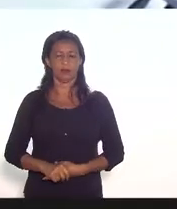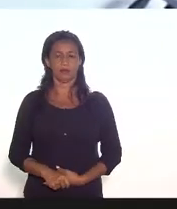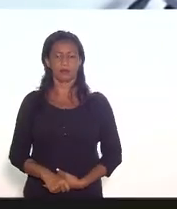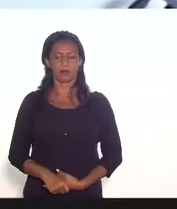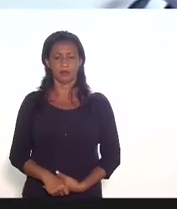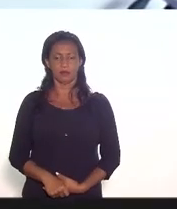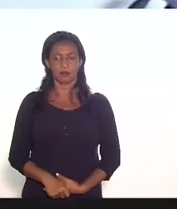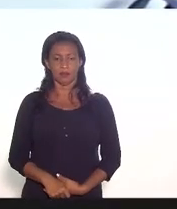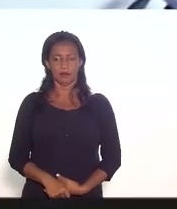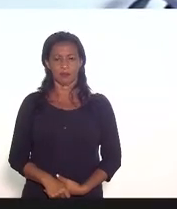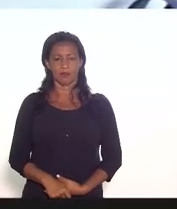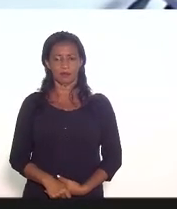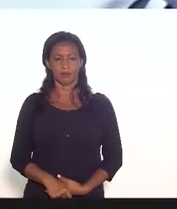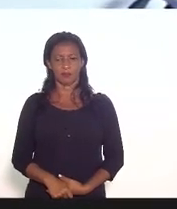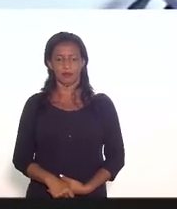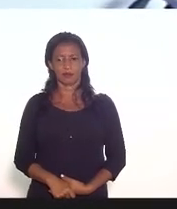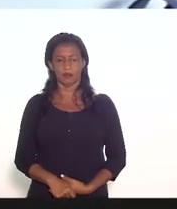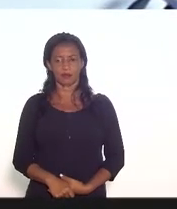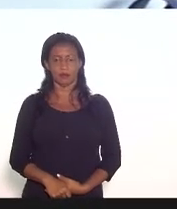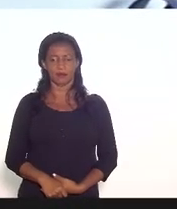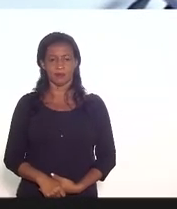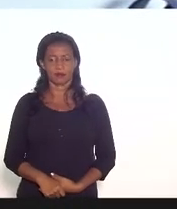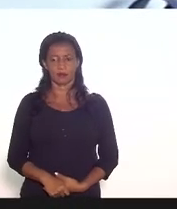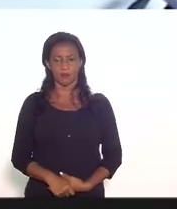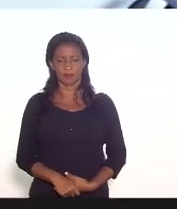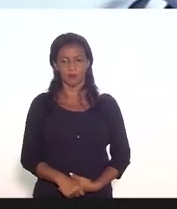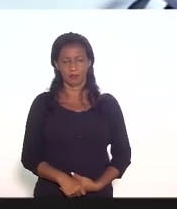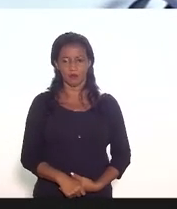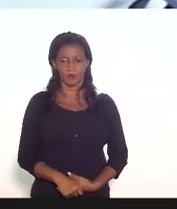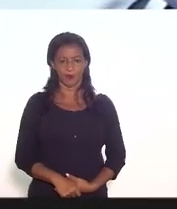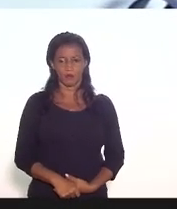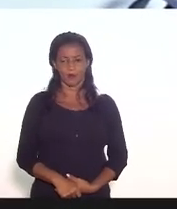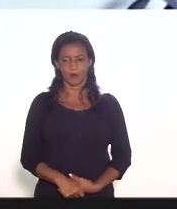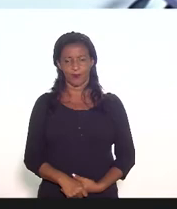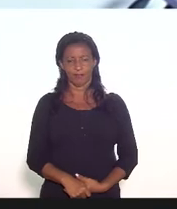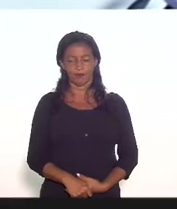não estamos lhe ouvindo deputado o senhor está sem som deputado